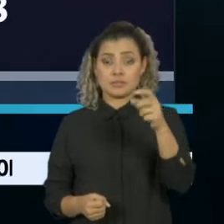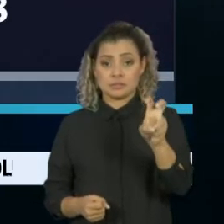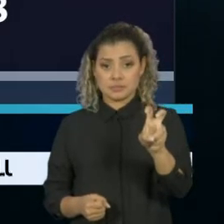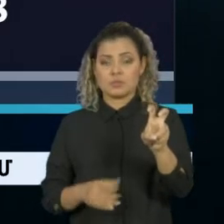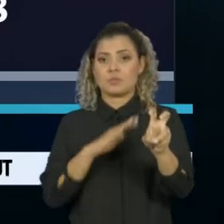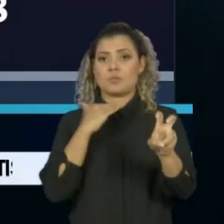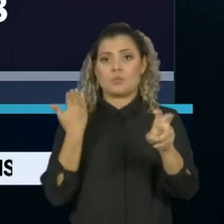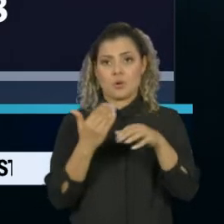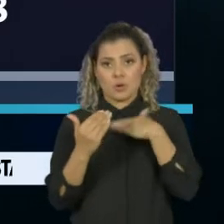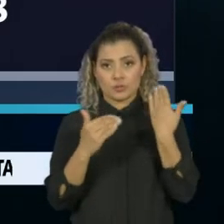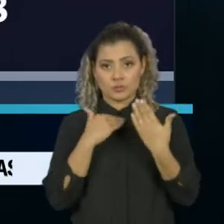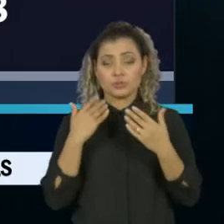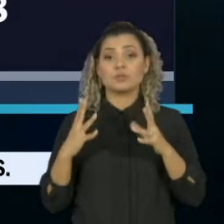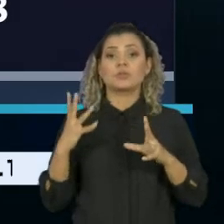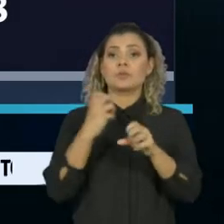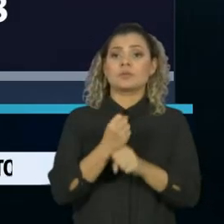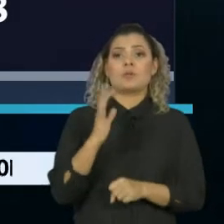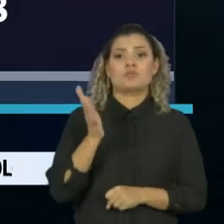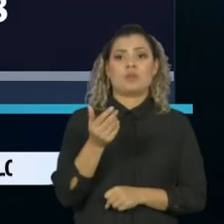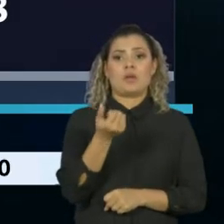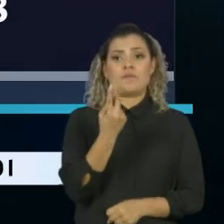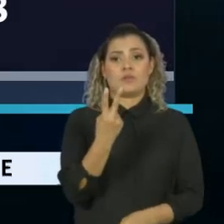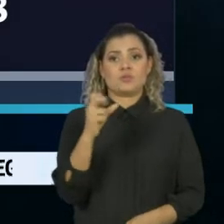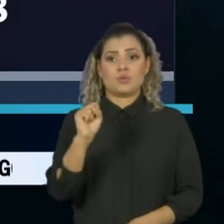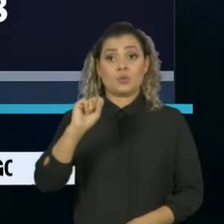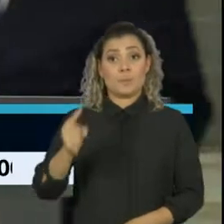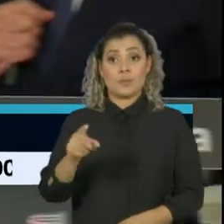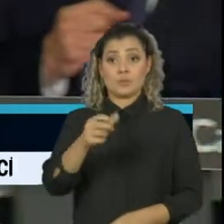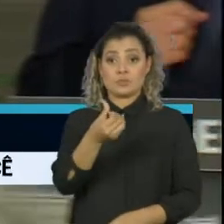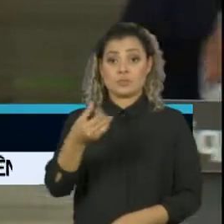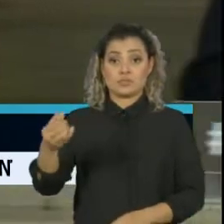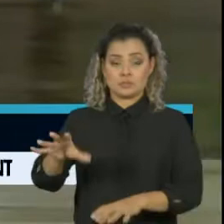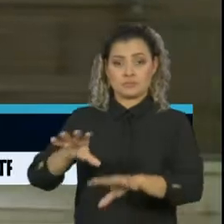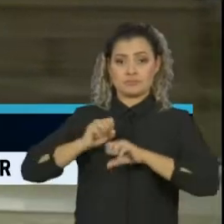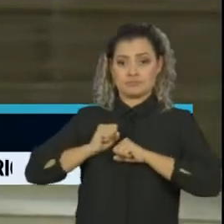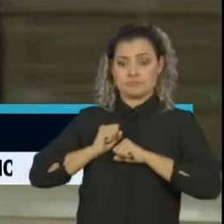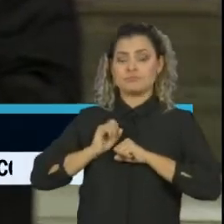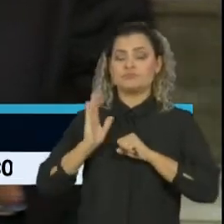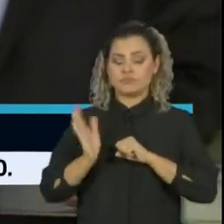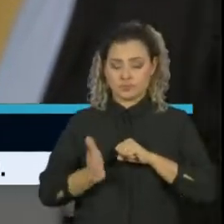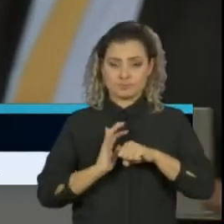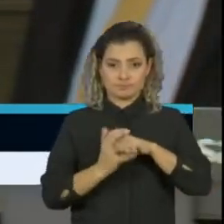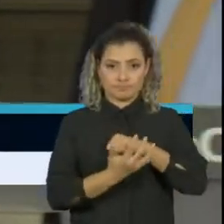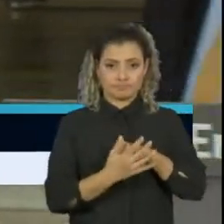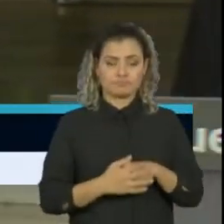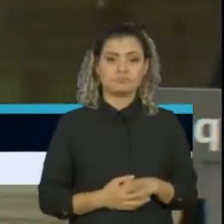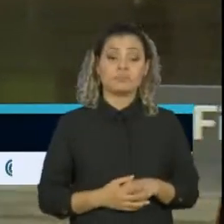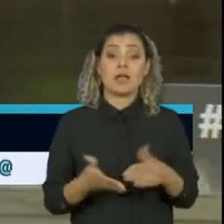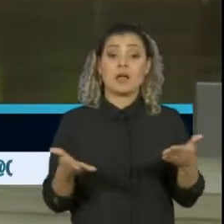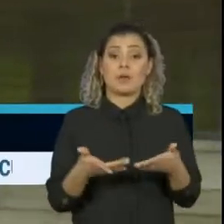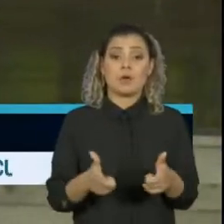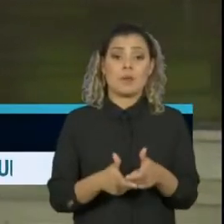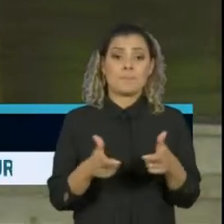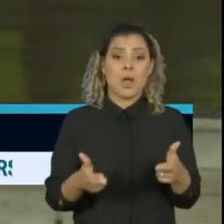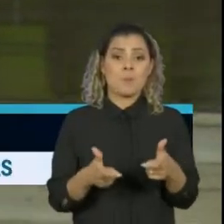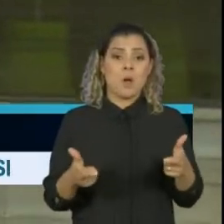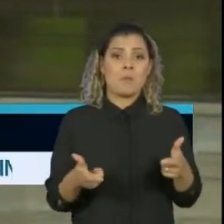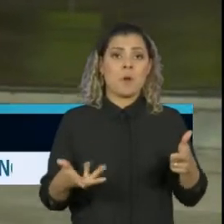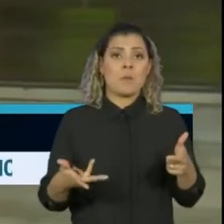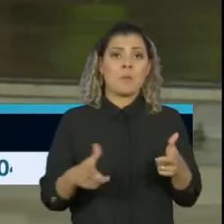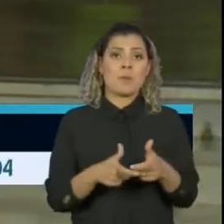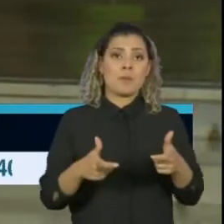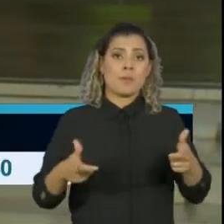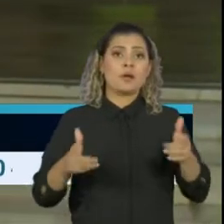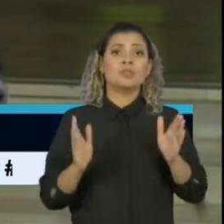O número de casos está próximo a 28.700. Nós estamos na fase de aceleração da epidemia.